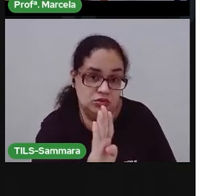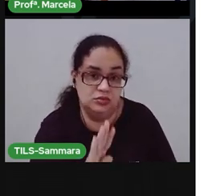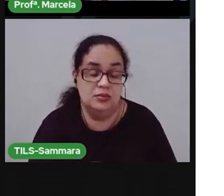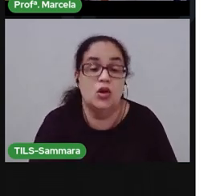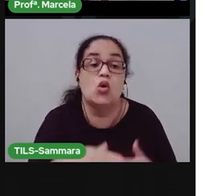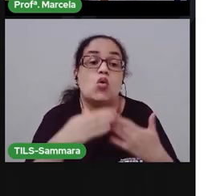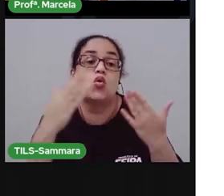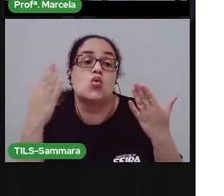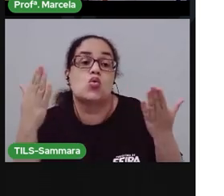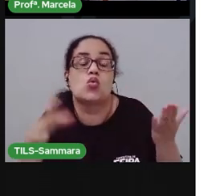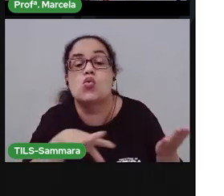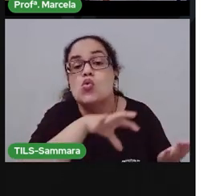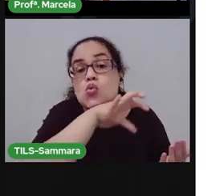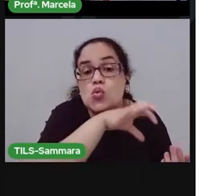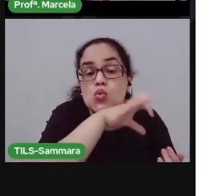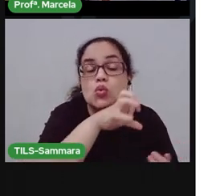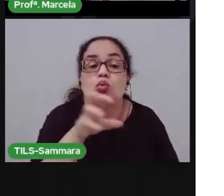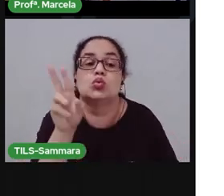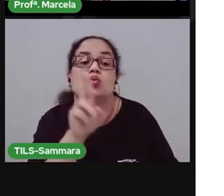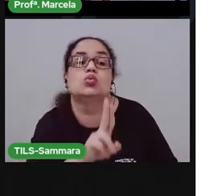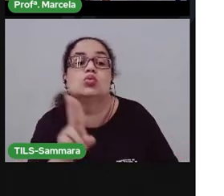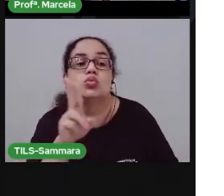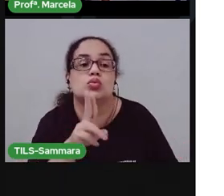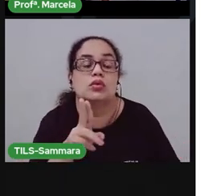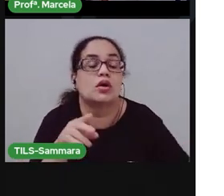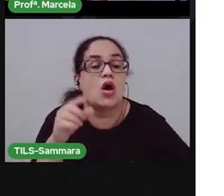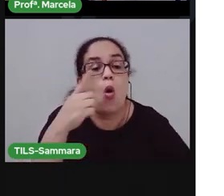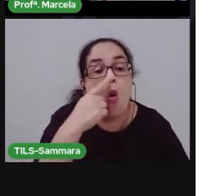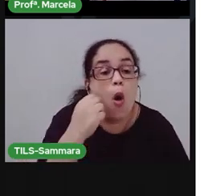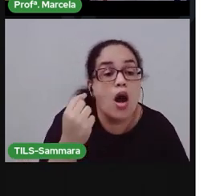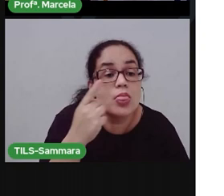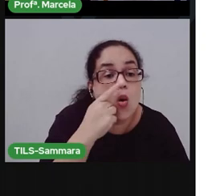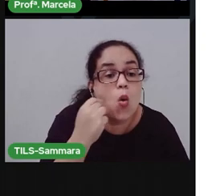Qual é o som que o gato faz?